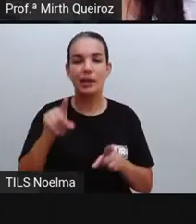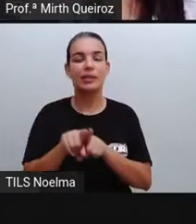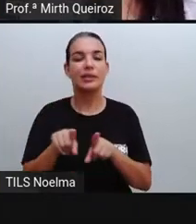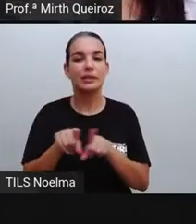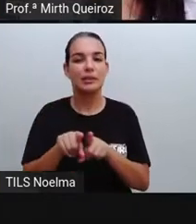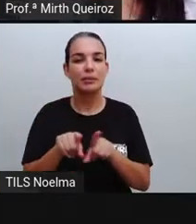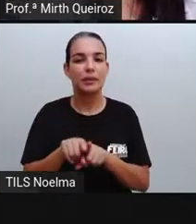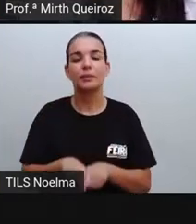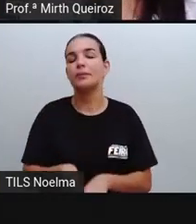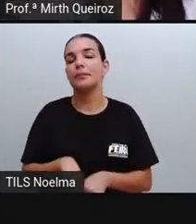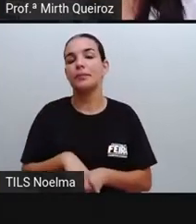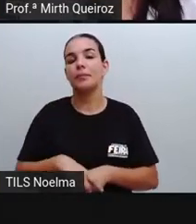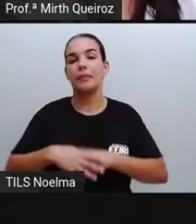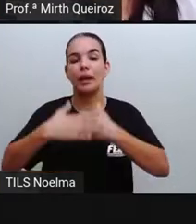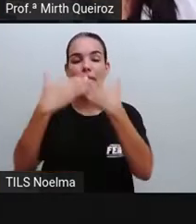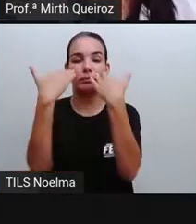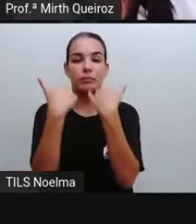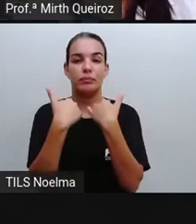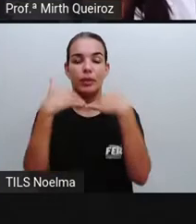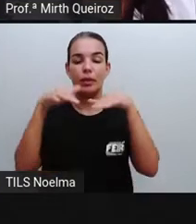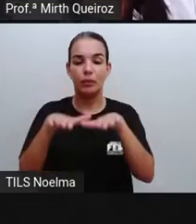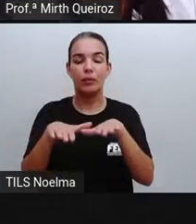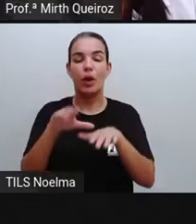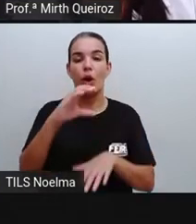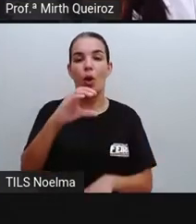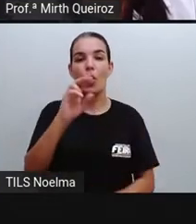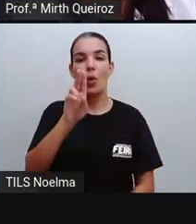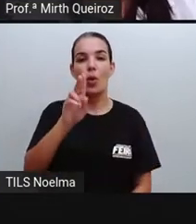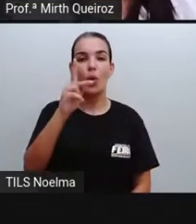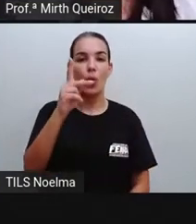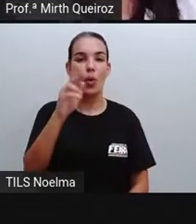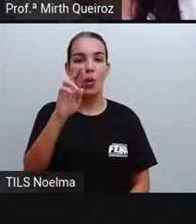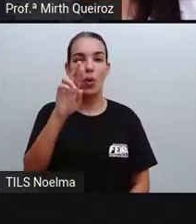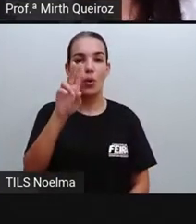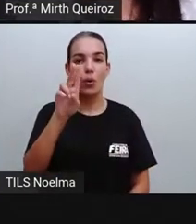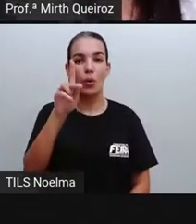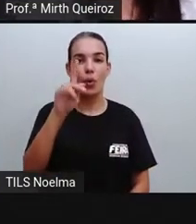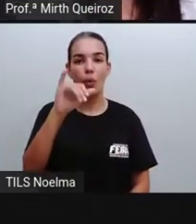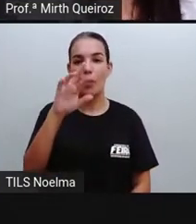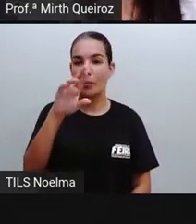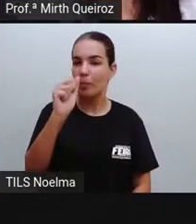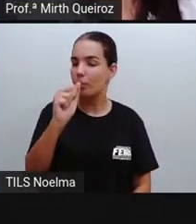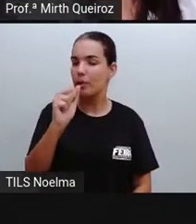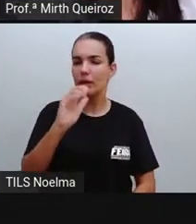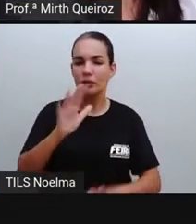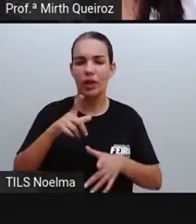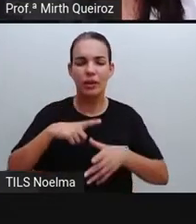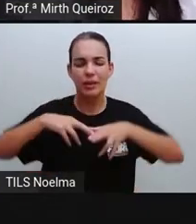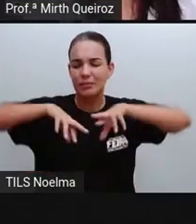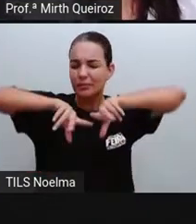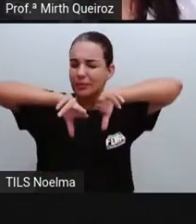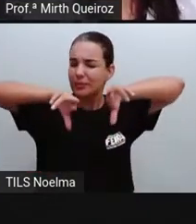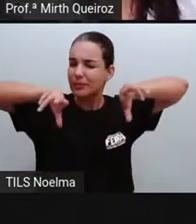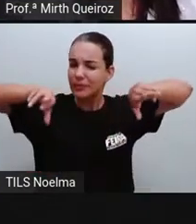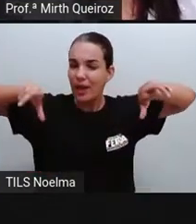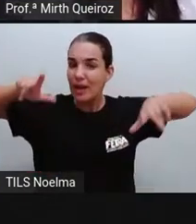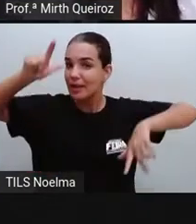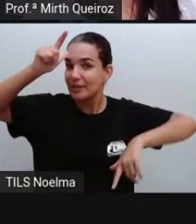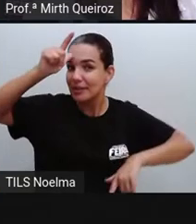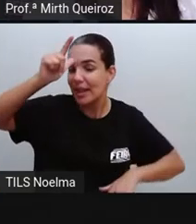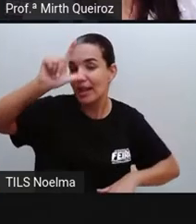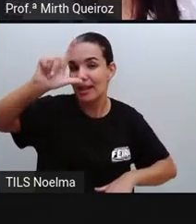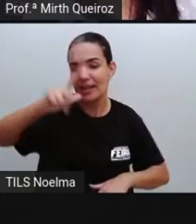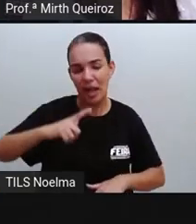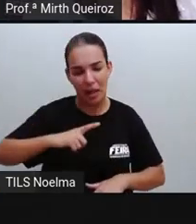Curupira, a lenda do Boi Bumbá, Vitória Régia. São várias as lendas que